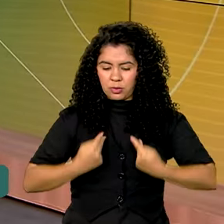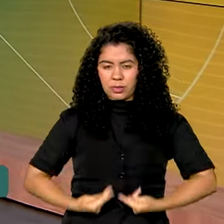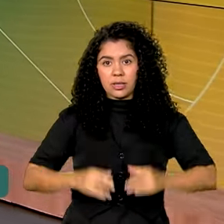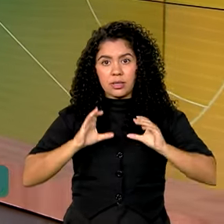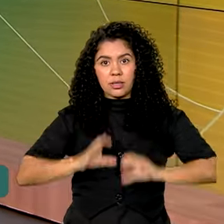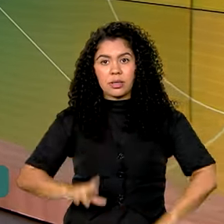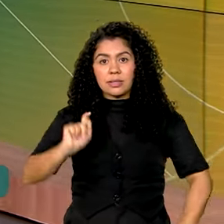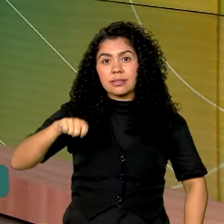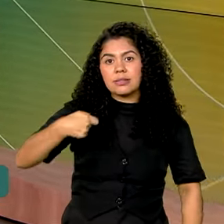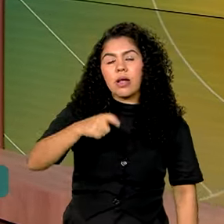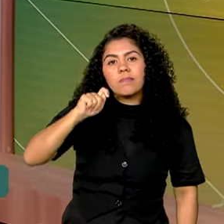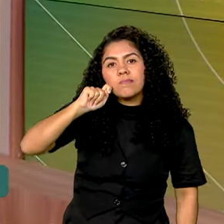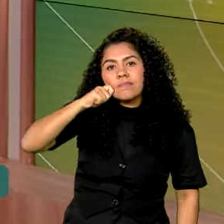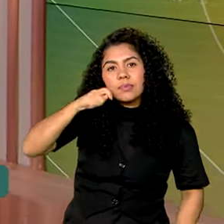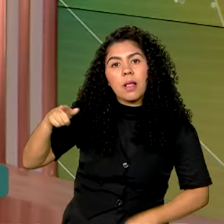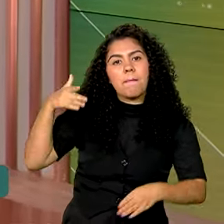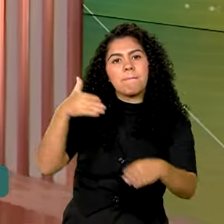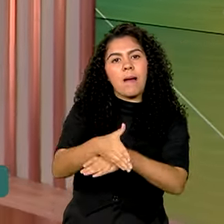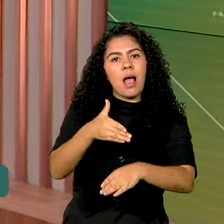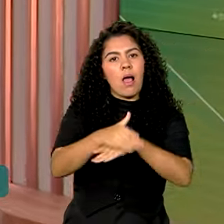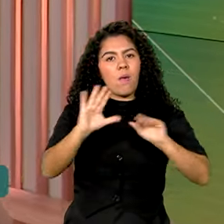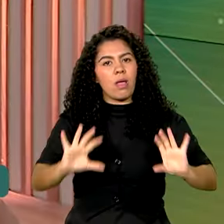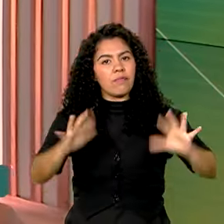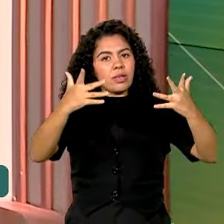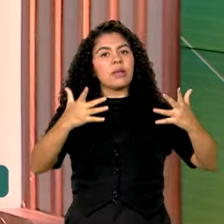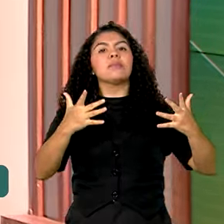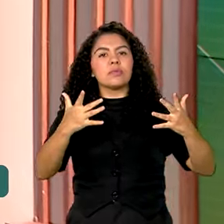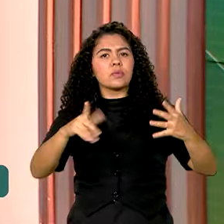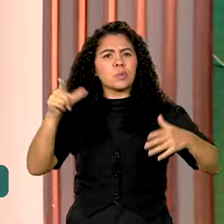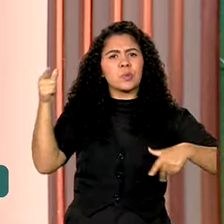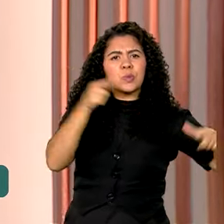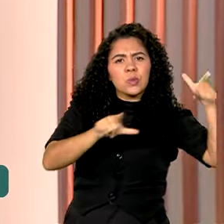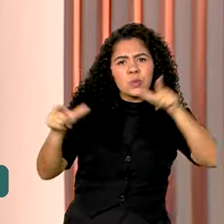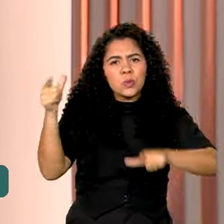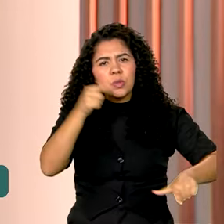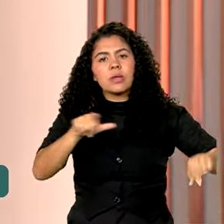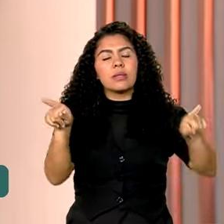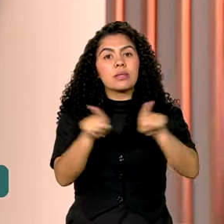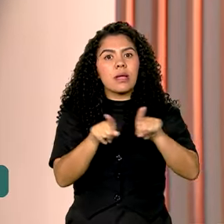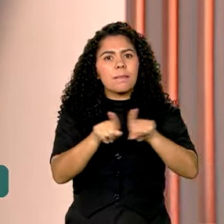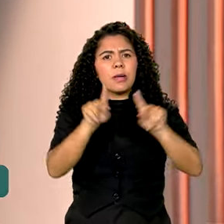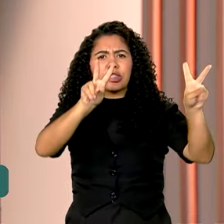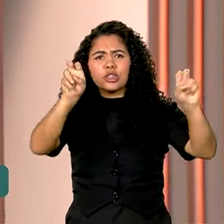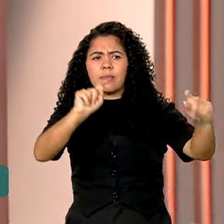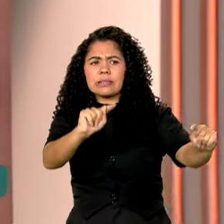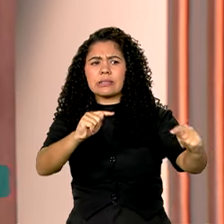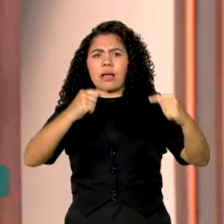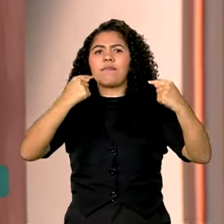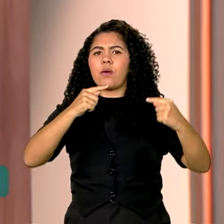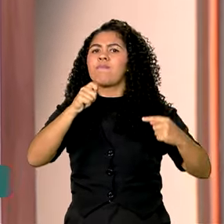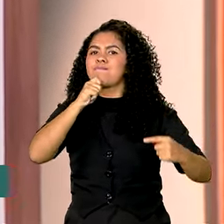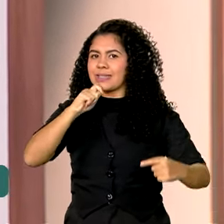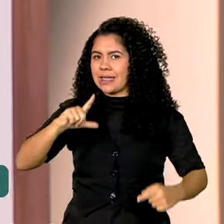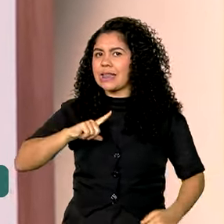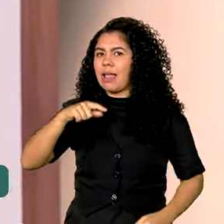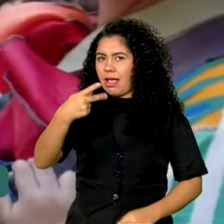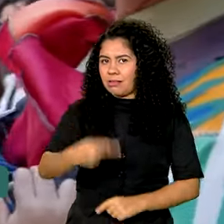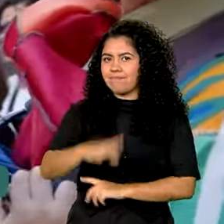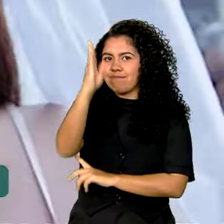Silvio Almeida, participou de um evento que comemorou as conquistas e lembrou os desafios que ainda existem no país.